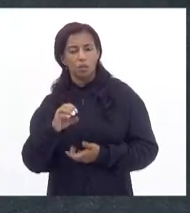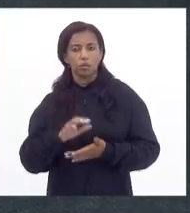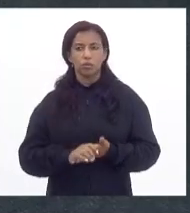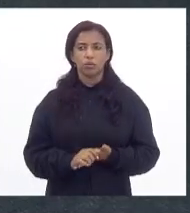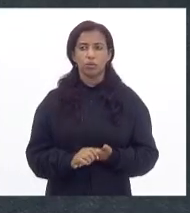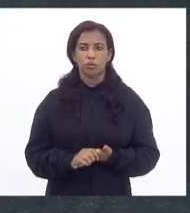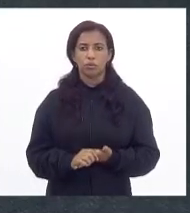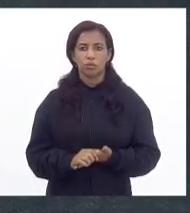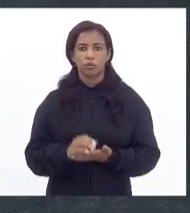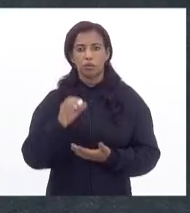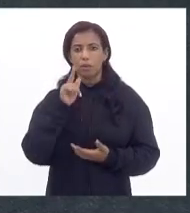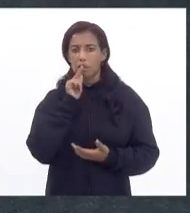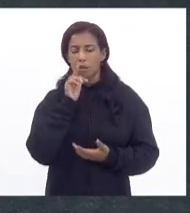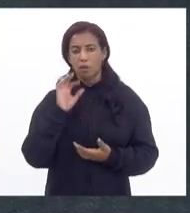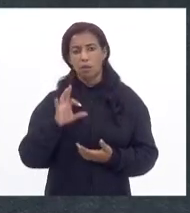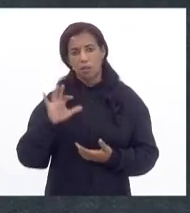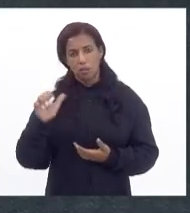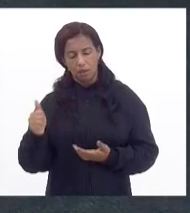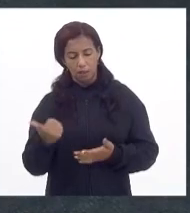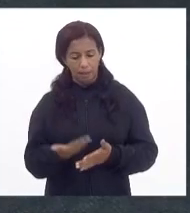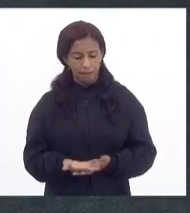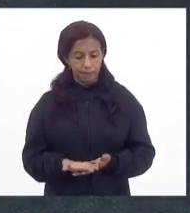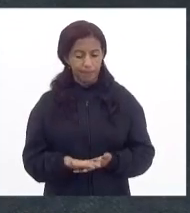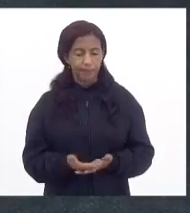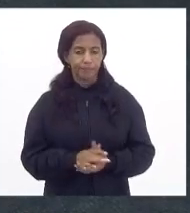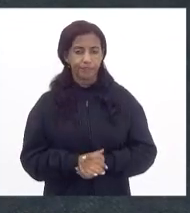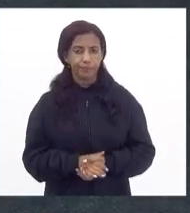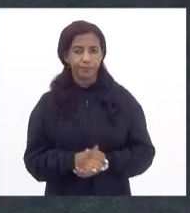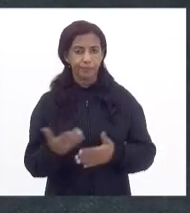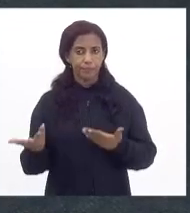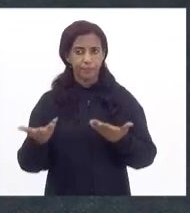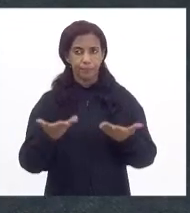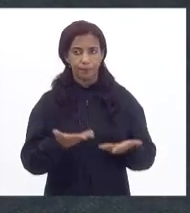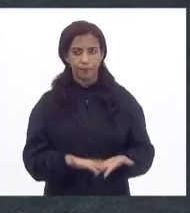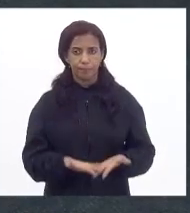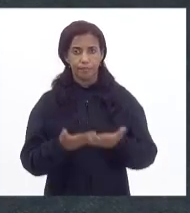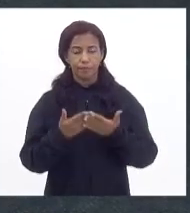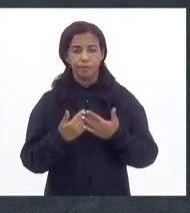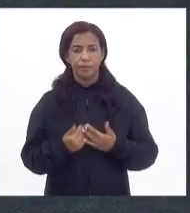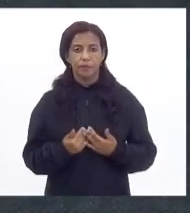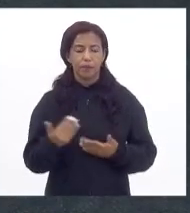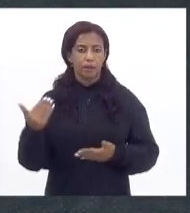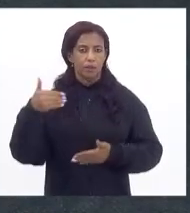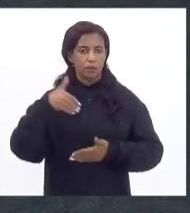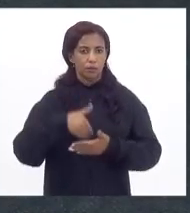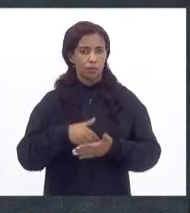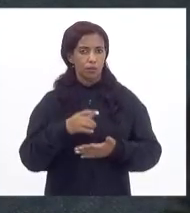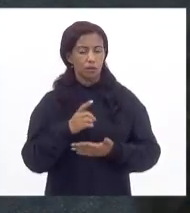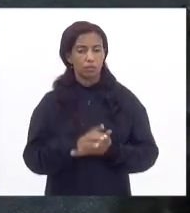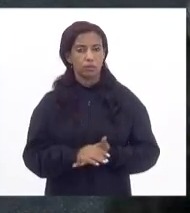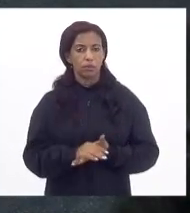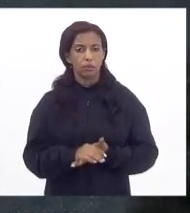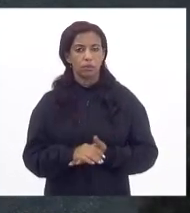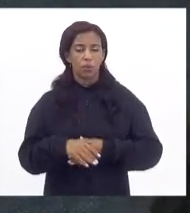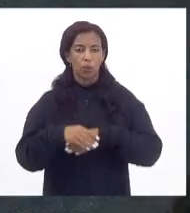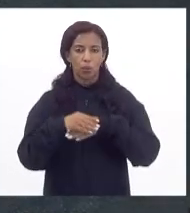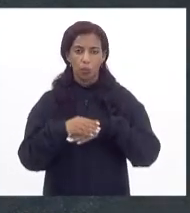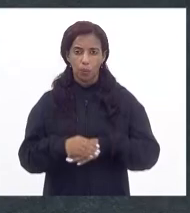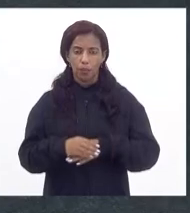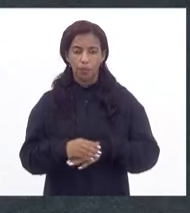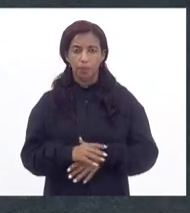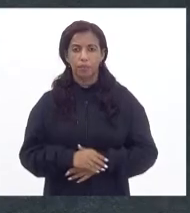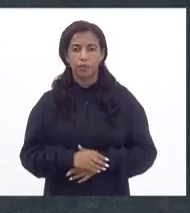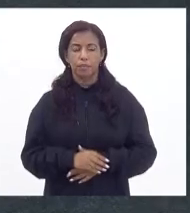da CEDAI. Então, eu queria aqui fazer a nossa declaração de voto e cumprimentar